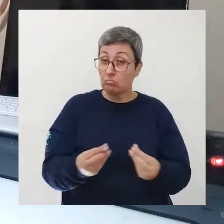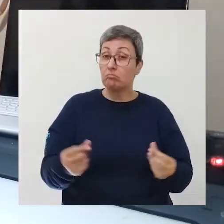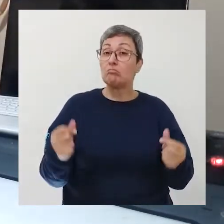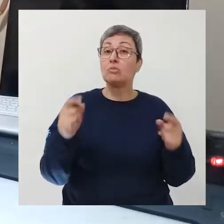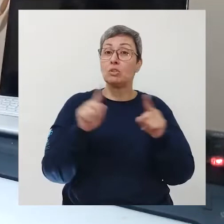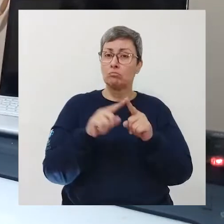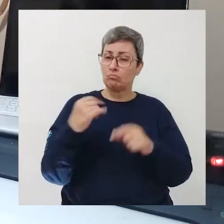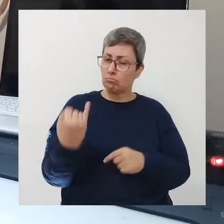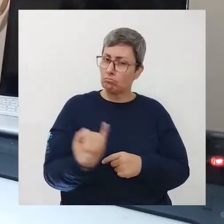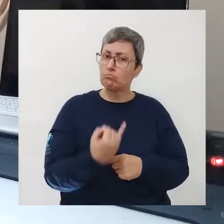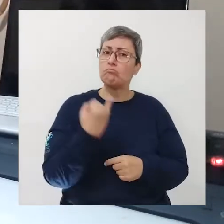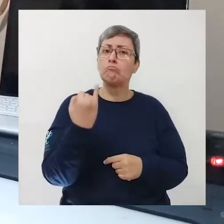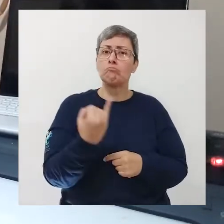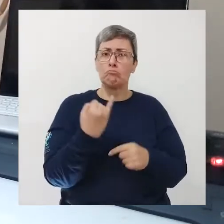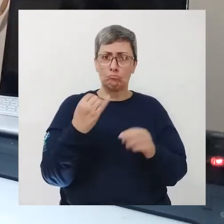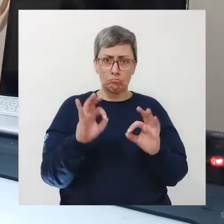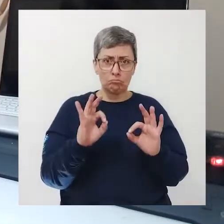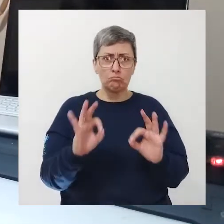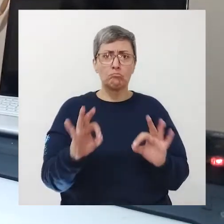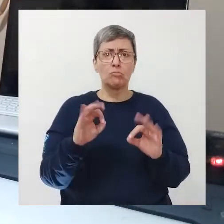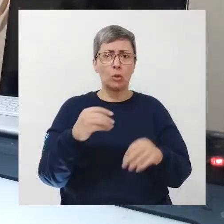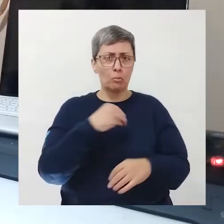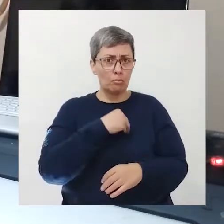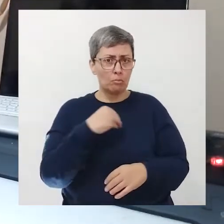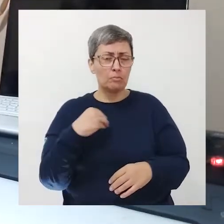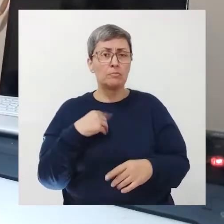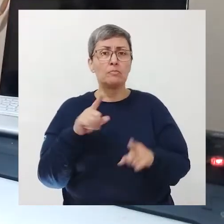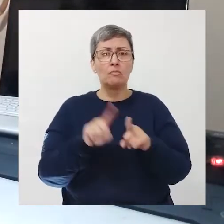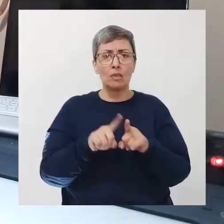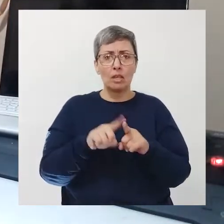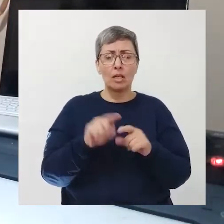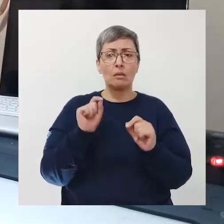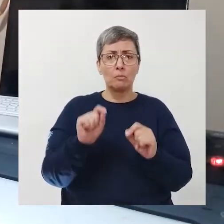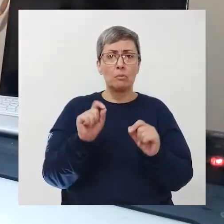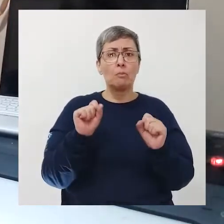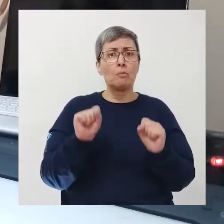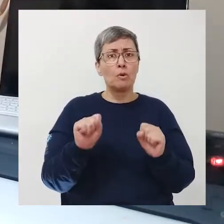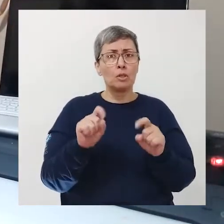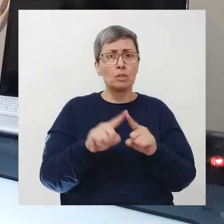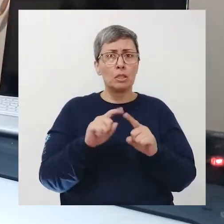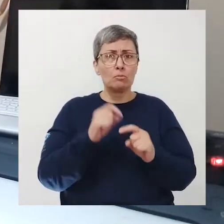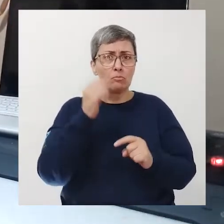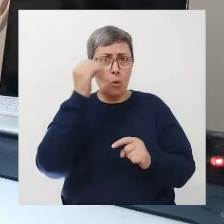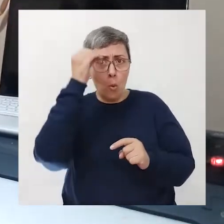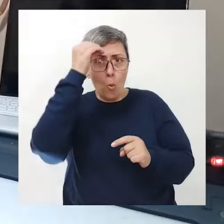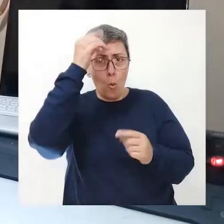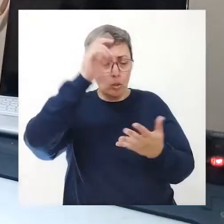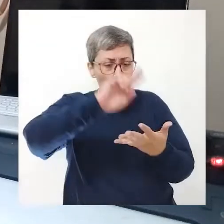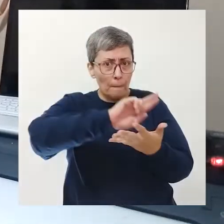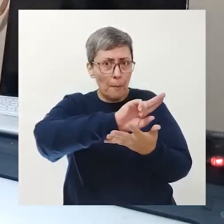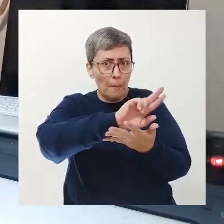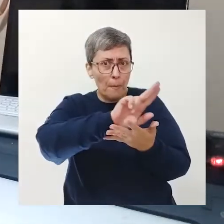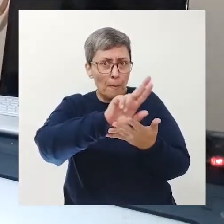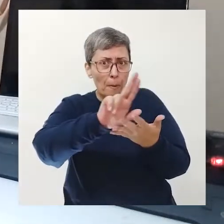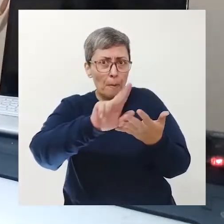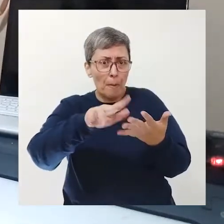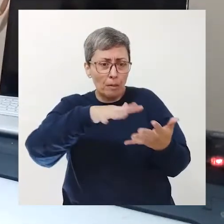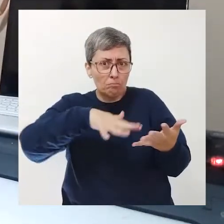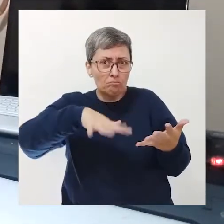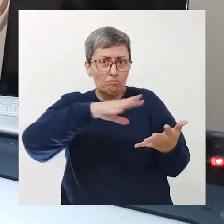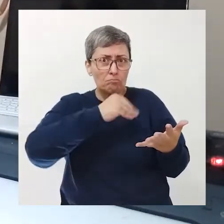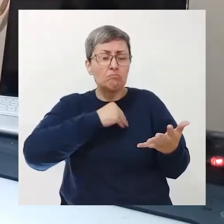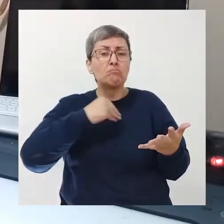que importância tem esse médico esse médico ele possui conhecimento em diversas áreas da